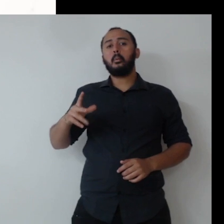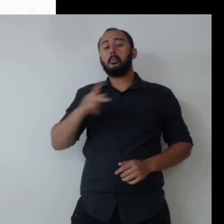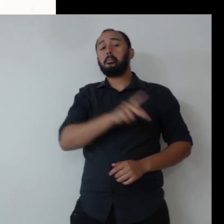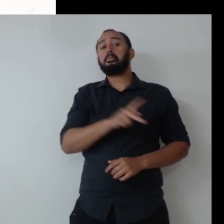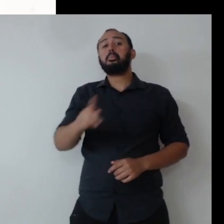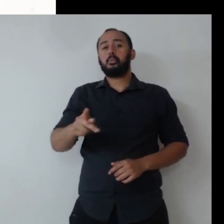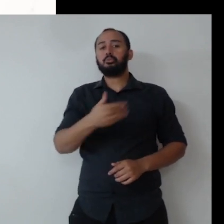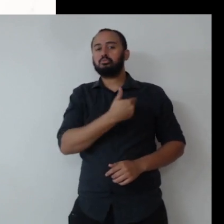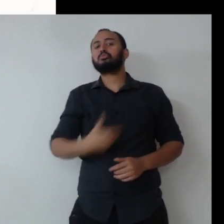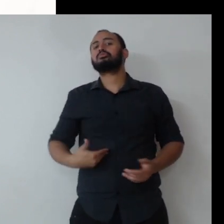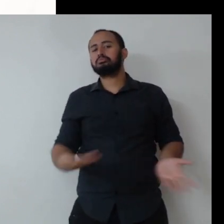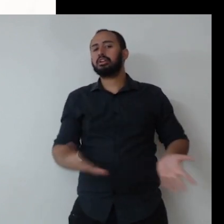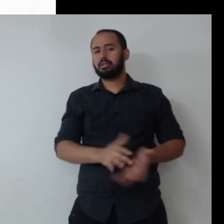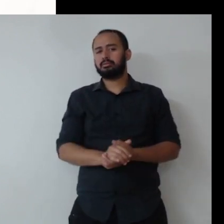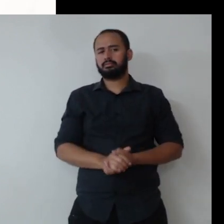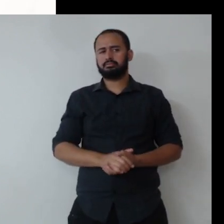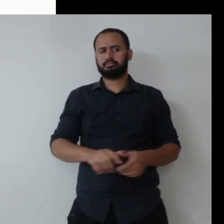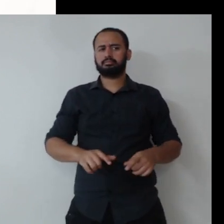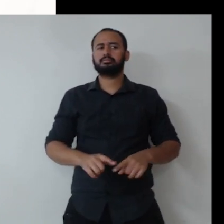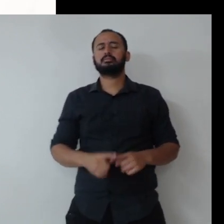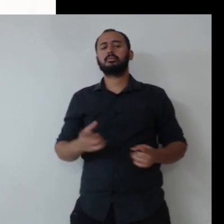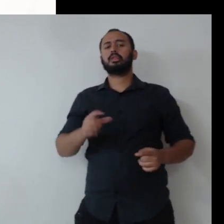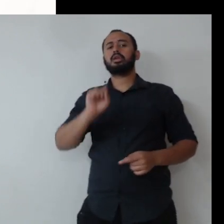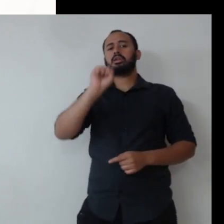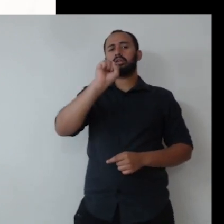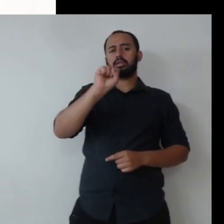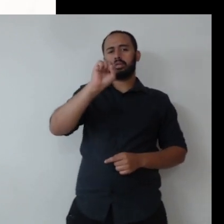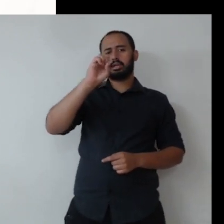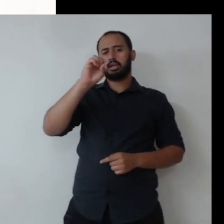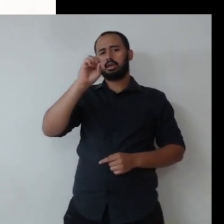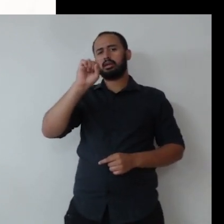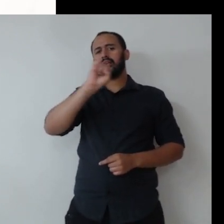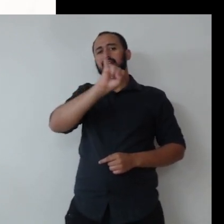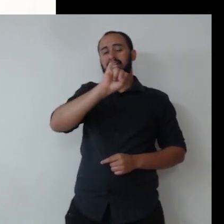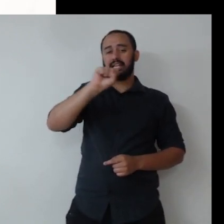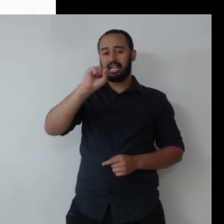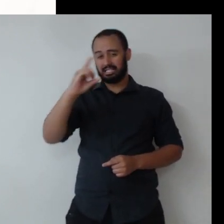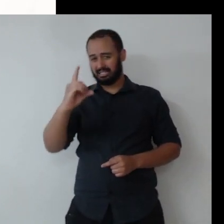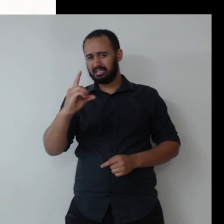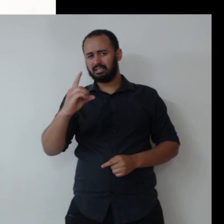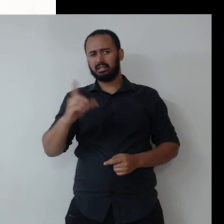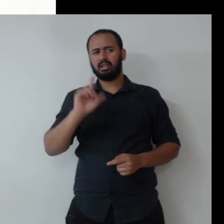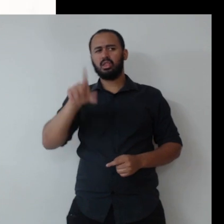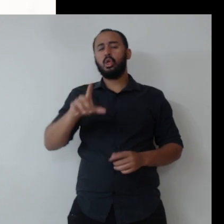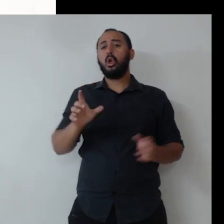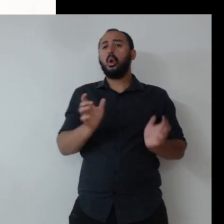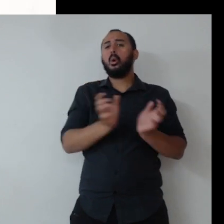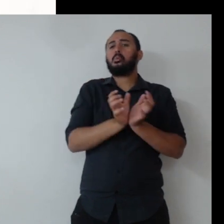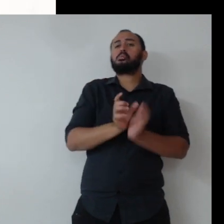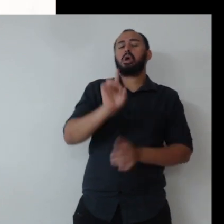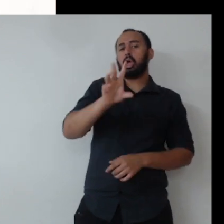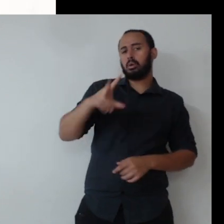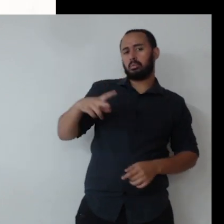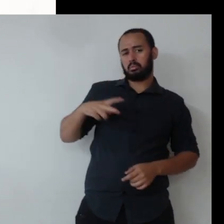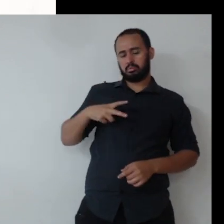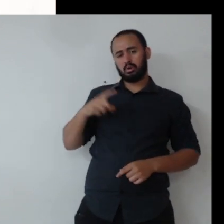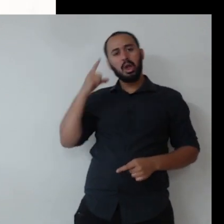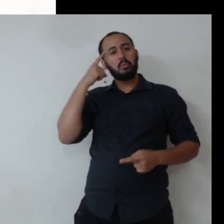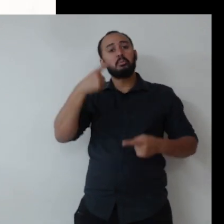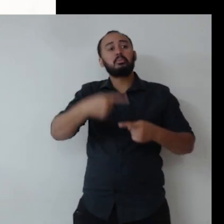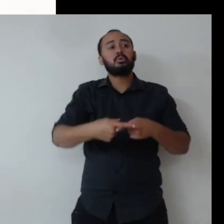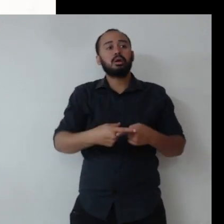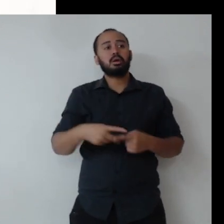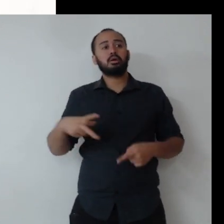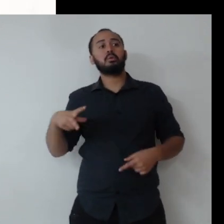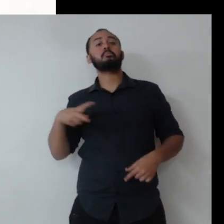ISD no setor público, e muitas pessoas, a polêmica do ISD está muito assim, ah, porque isso é uma coisa do setor privado, porque o setor privado